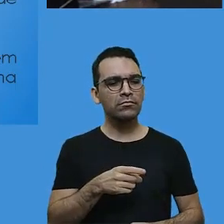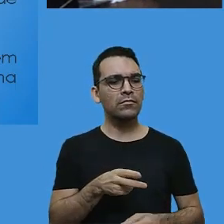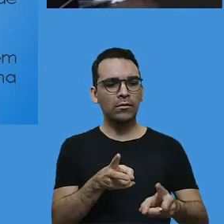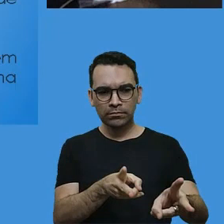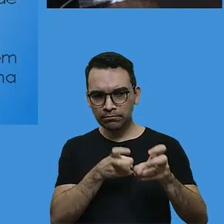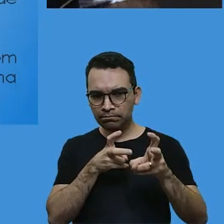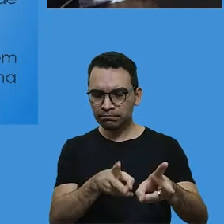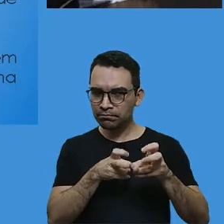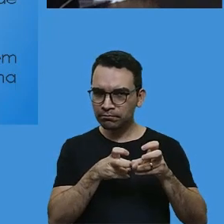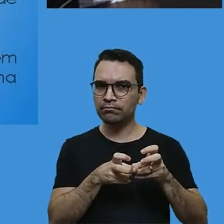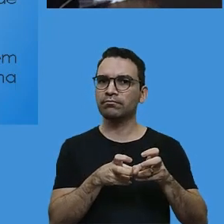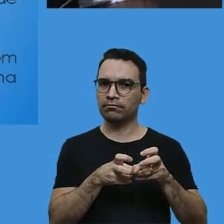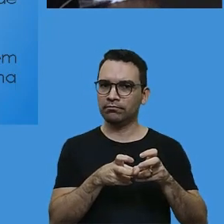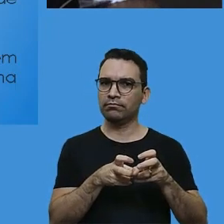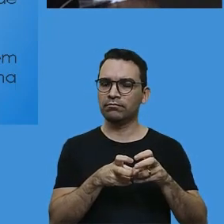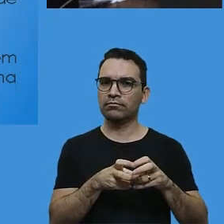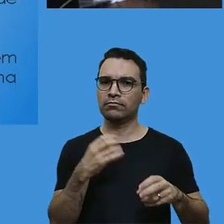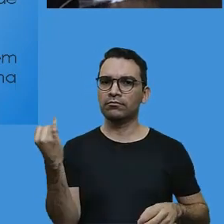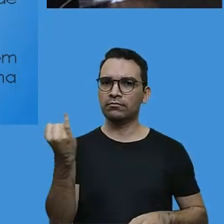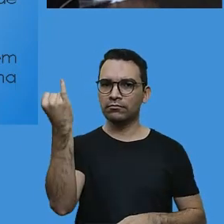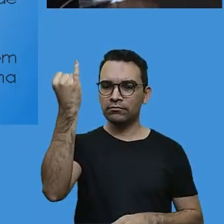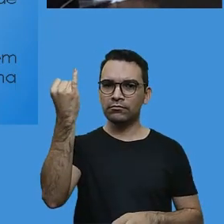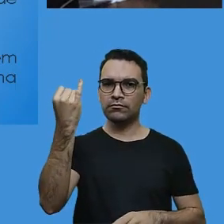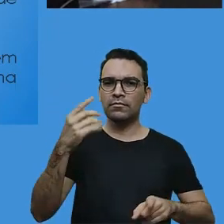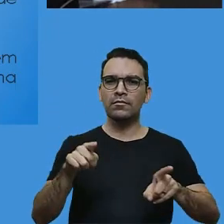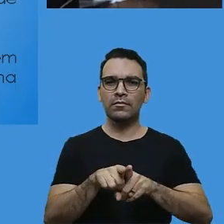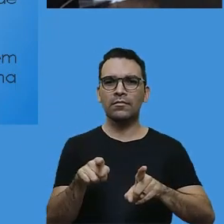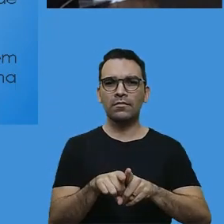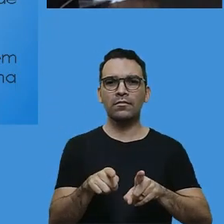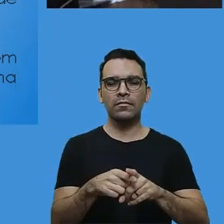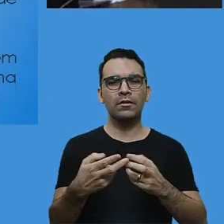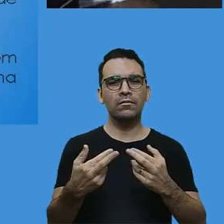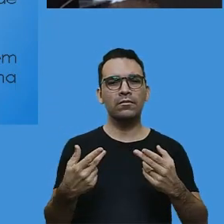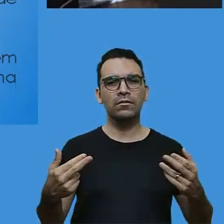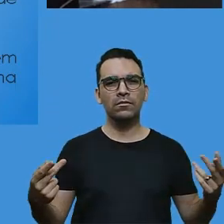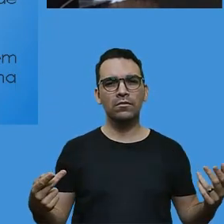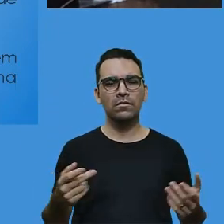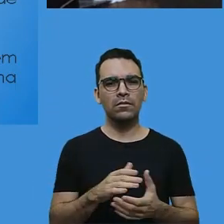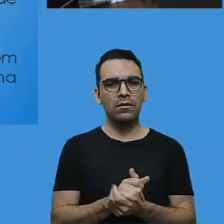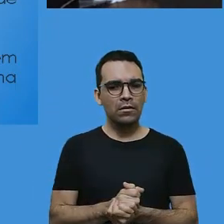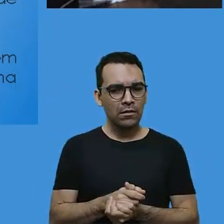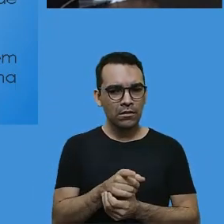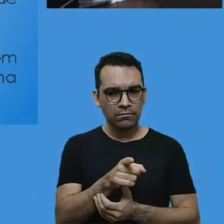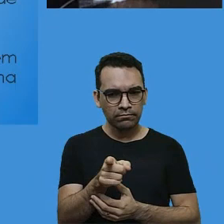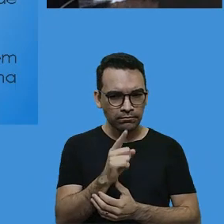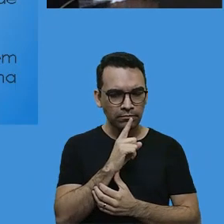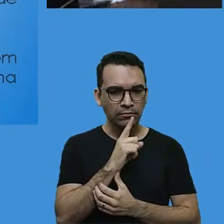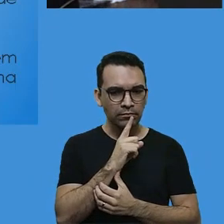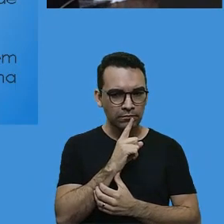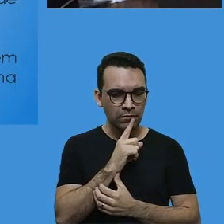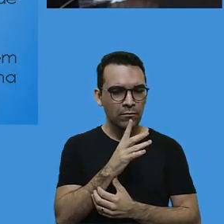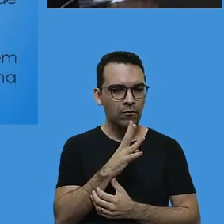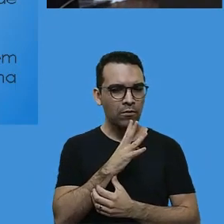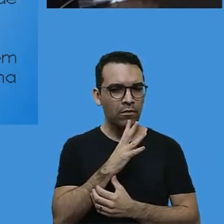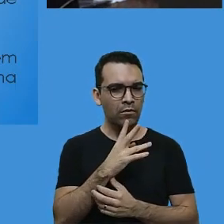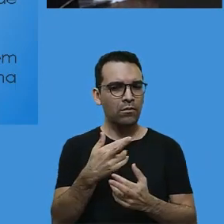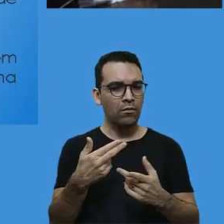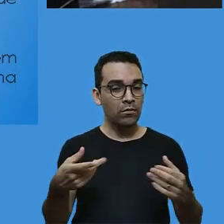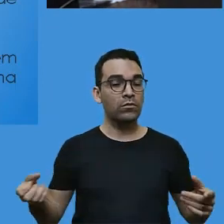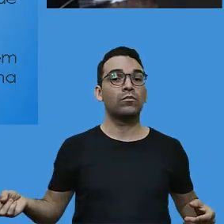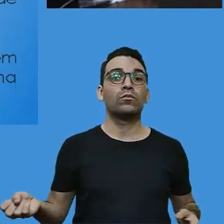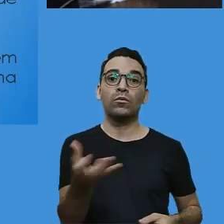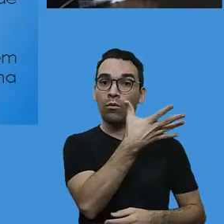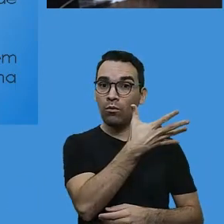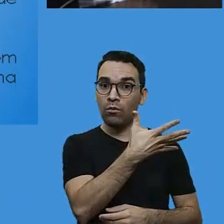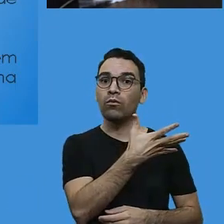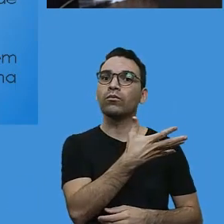formas diferenciadas de conhecer e de aplicar a esse aluno outras formas de